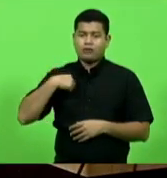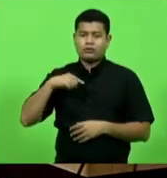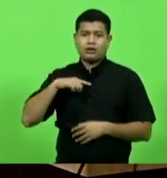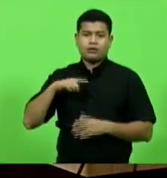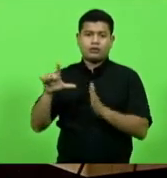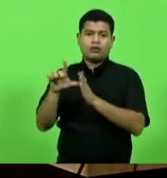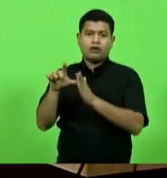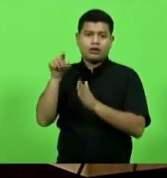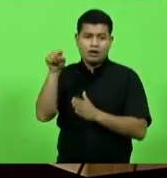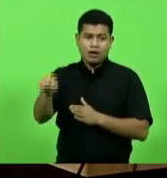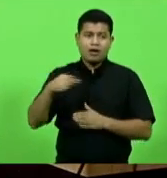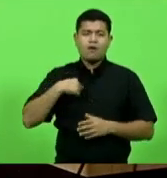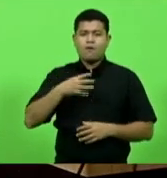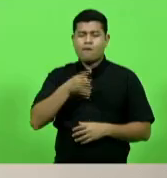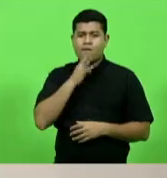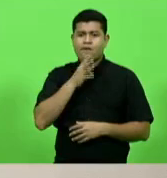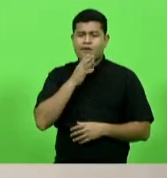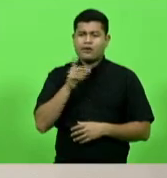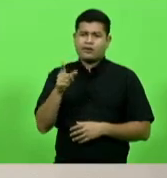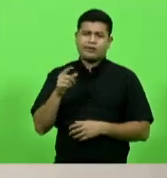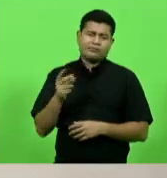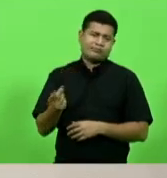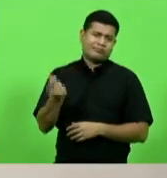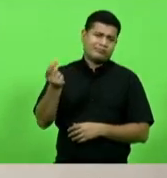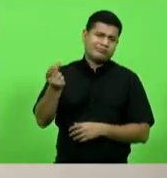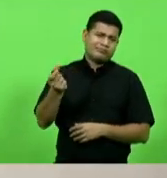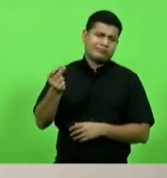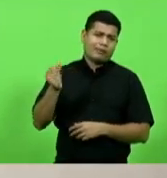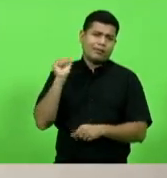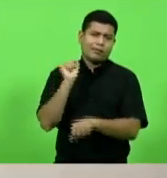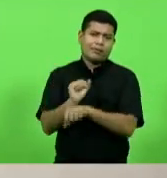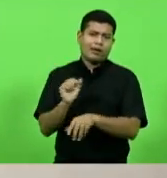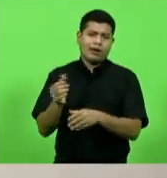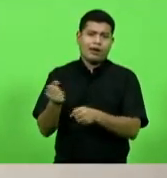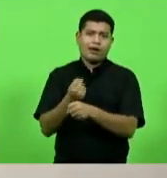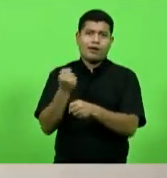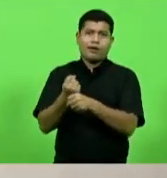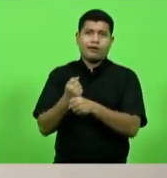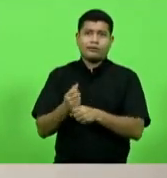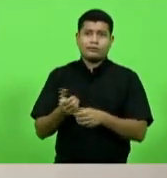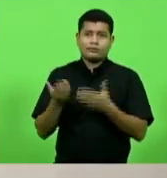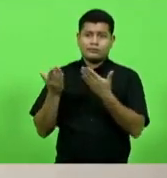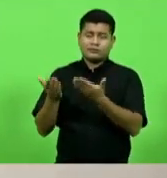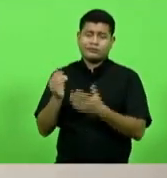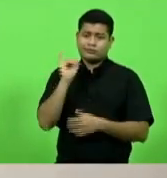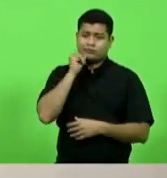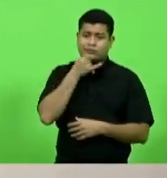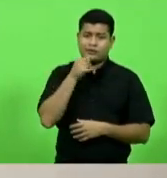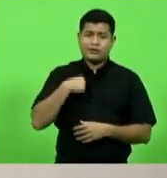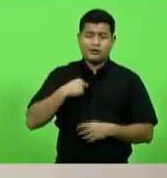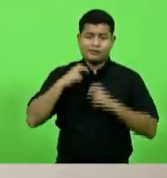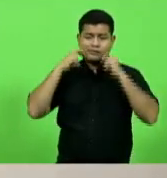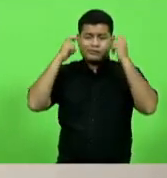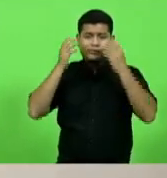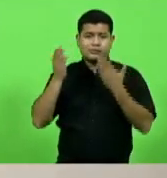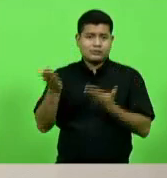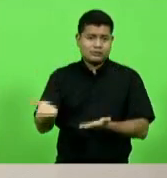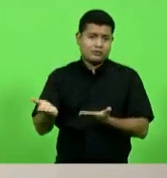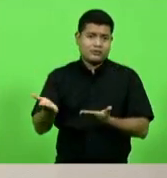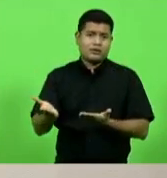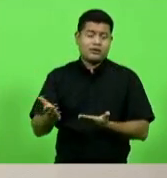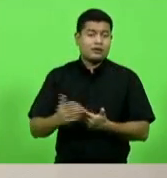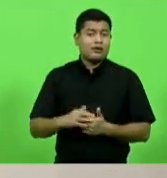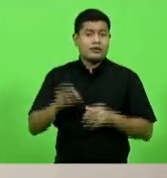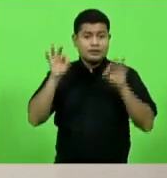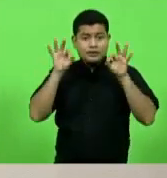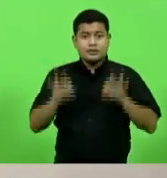há tanto tempo que está parado lá aquela obra e virou já infelizmente uma vergonha mas eu tenho certeza que vamos